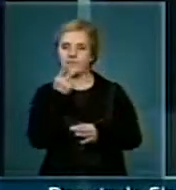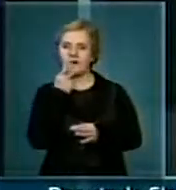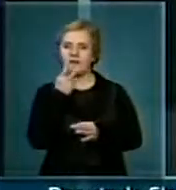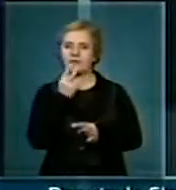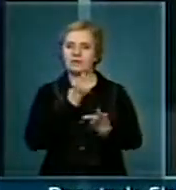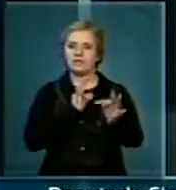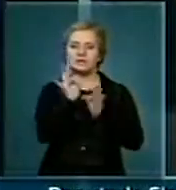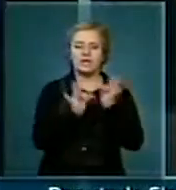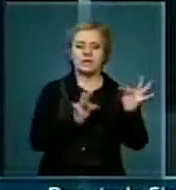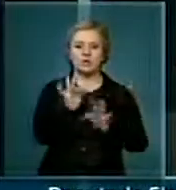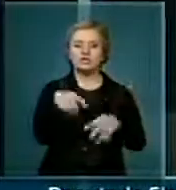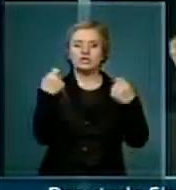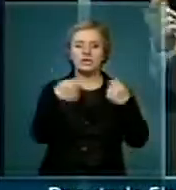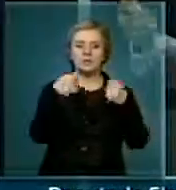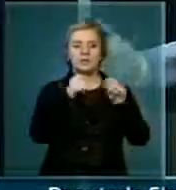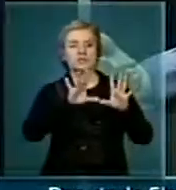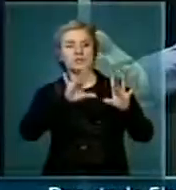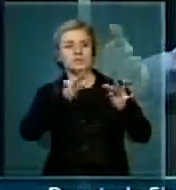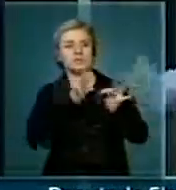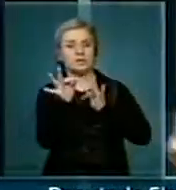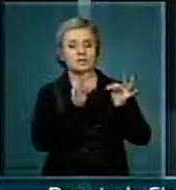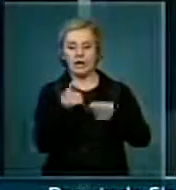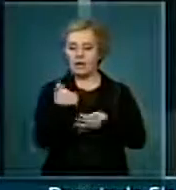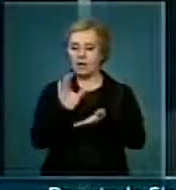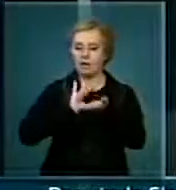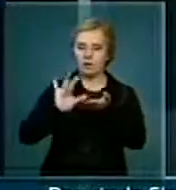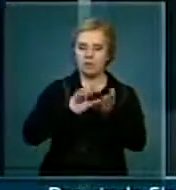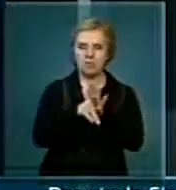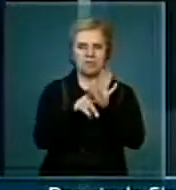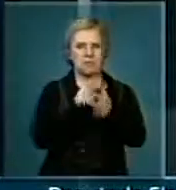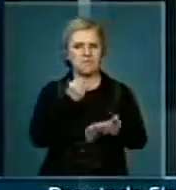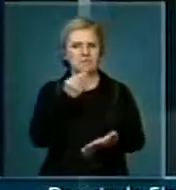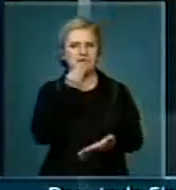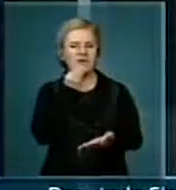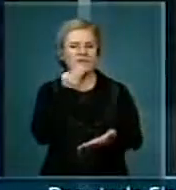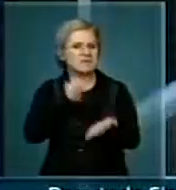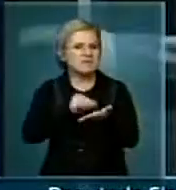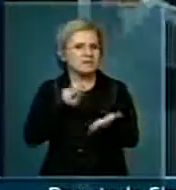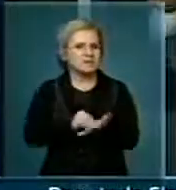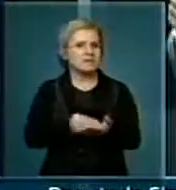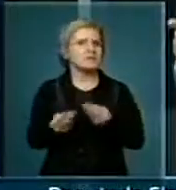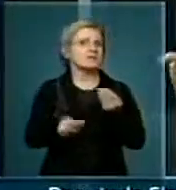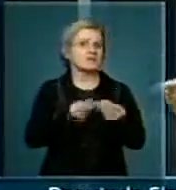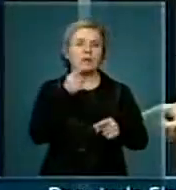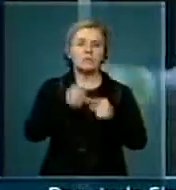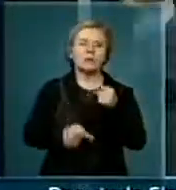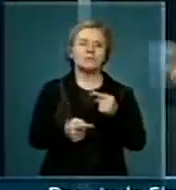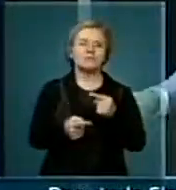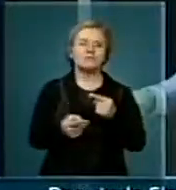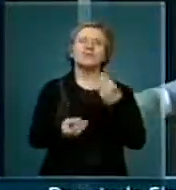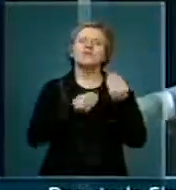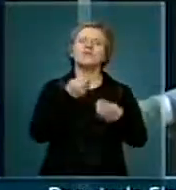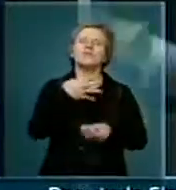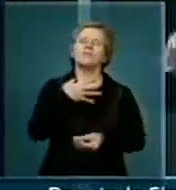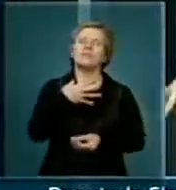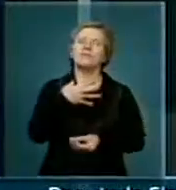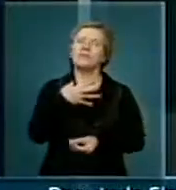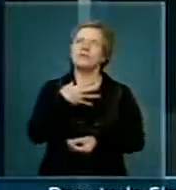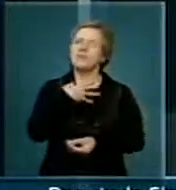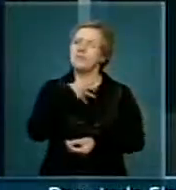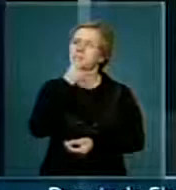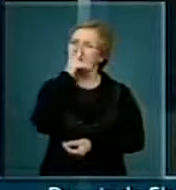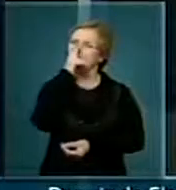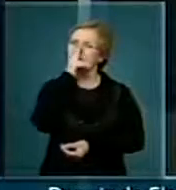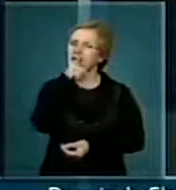contingenciada por ser importante, como é que os deputados alocam emendas e depois têm veto como uma forma de